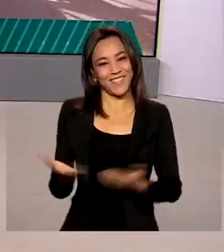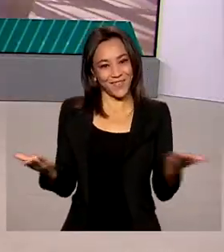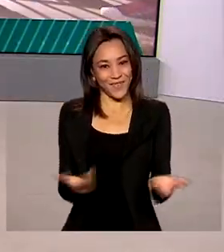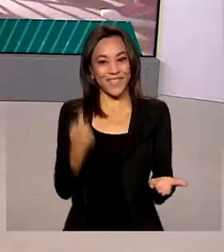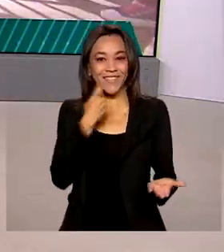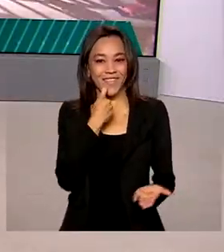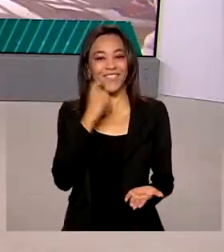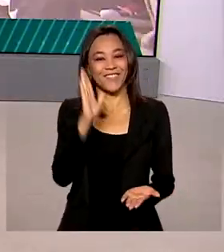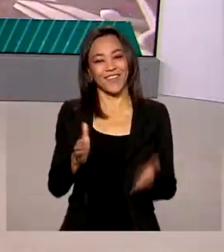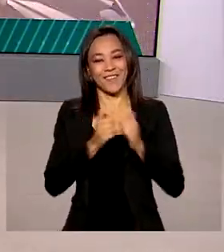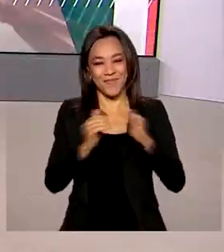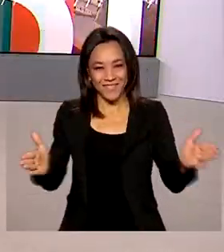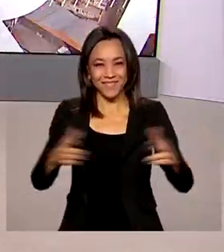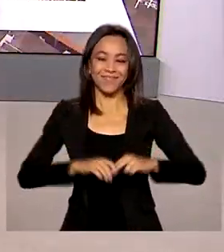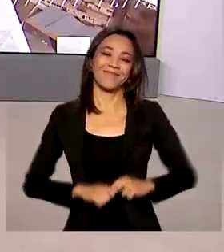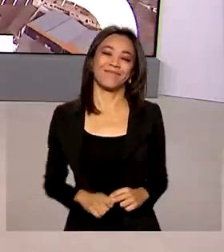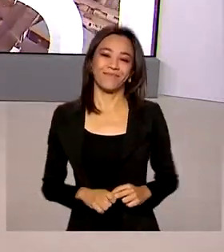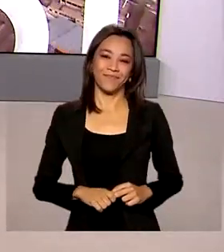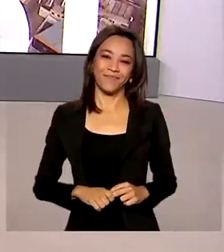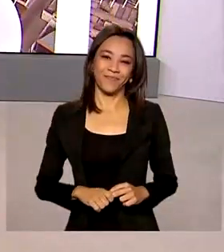sexta-feira já está no ar.